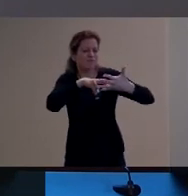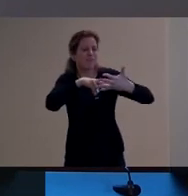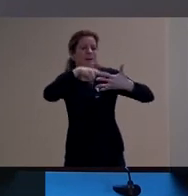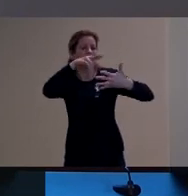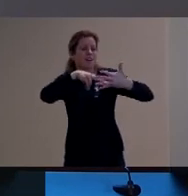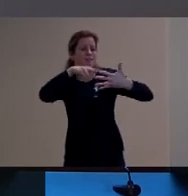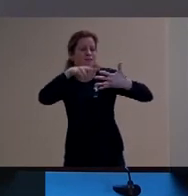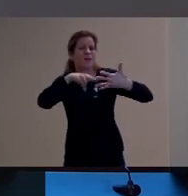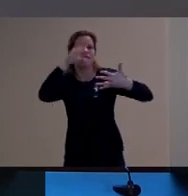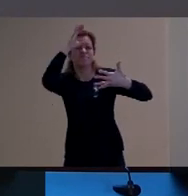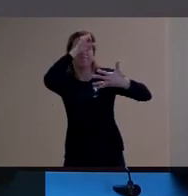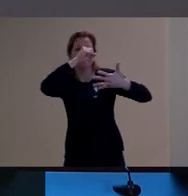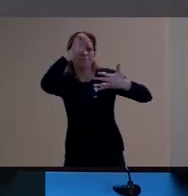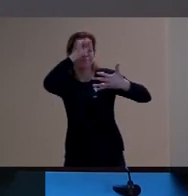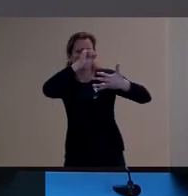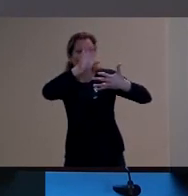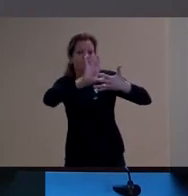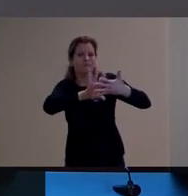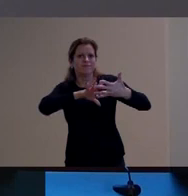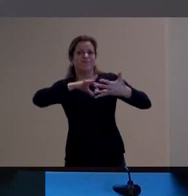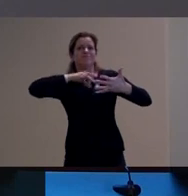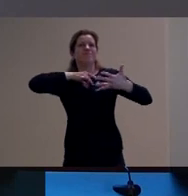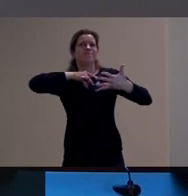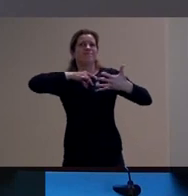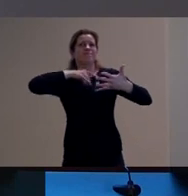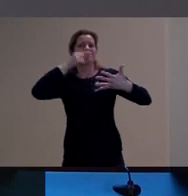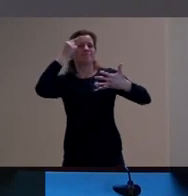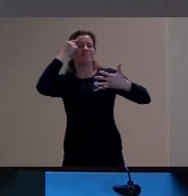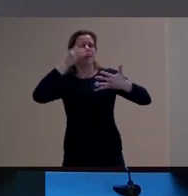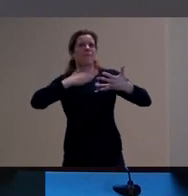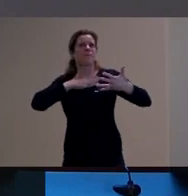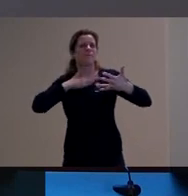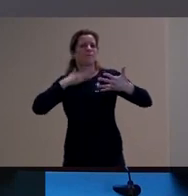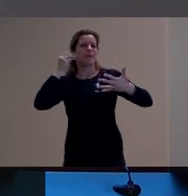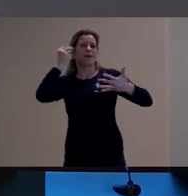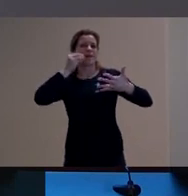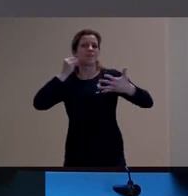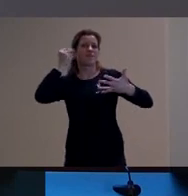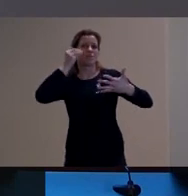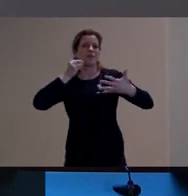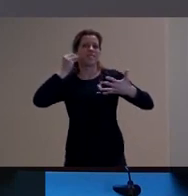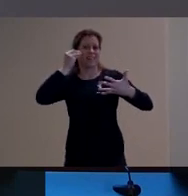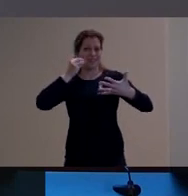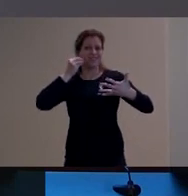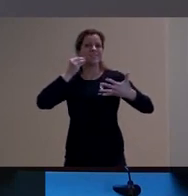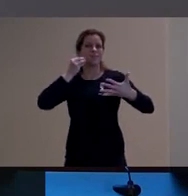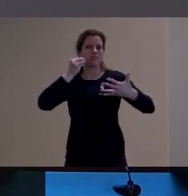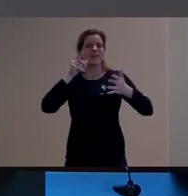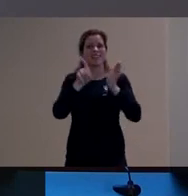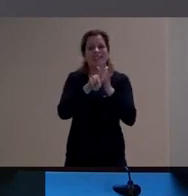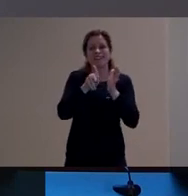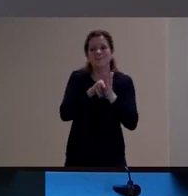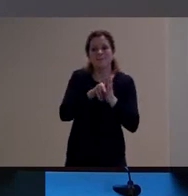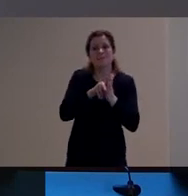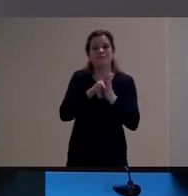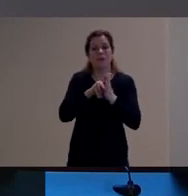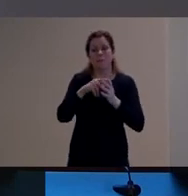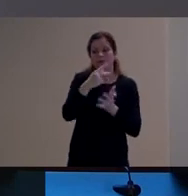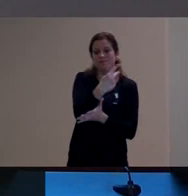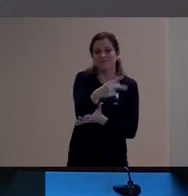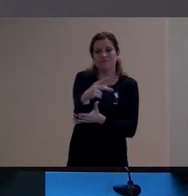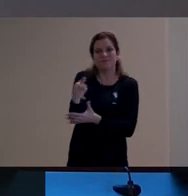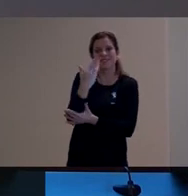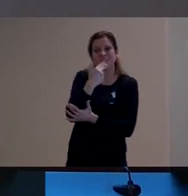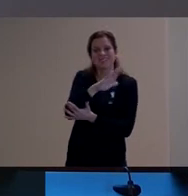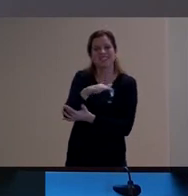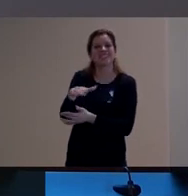a gente vai quando lê esse livro né e pensa um pouco que a experiência infantil né não como ela foi